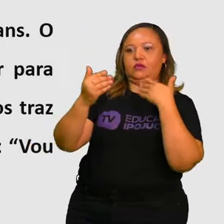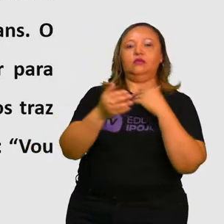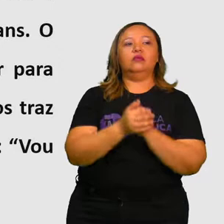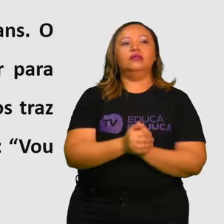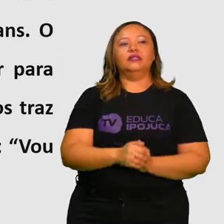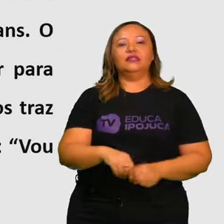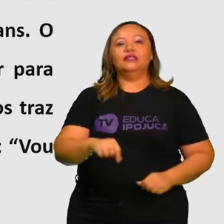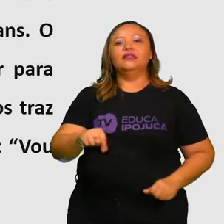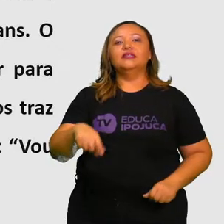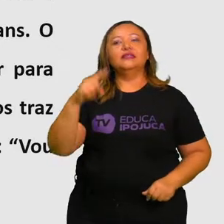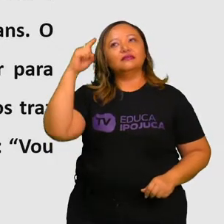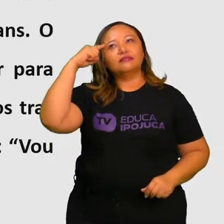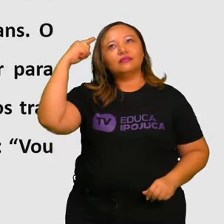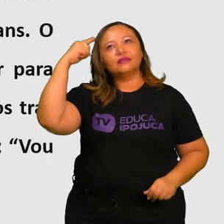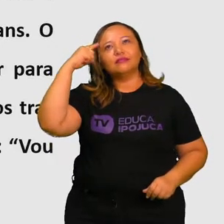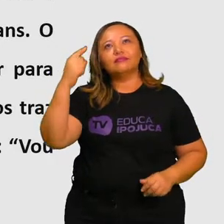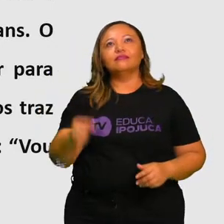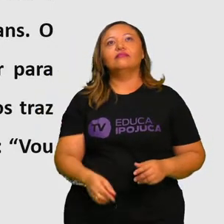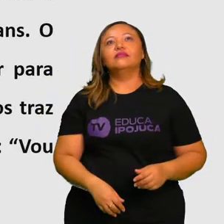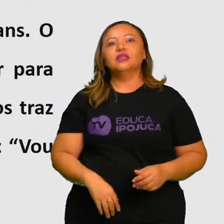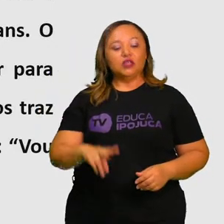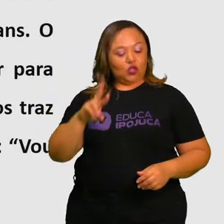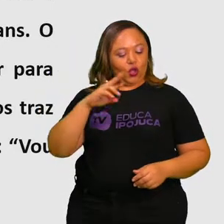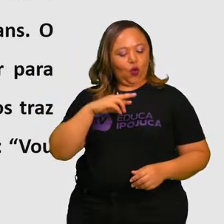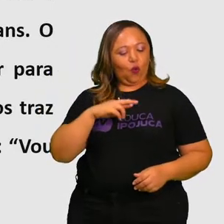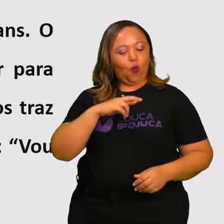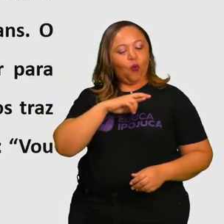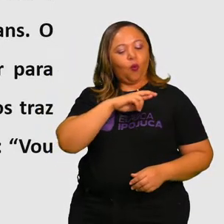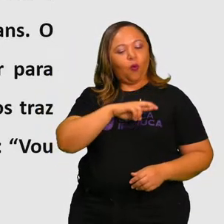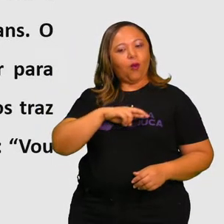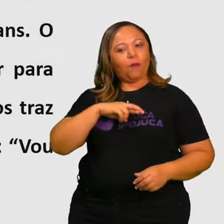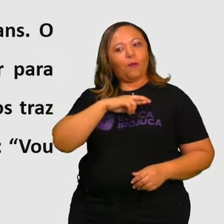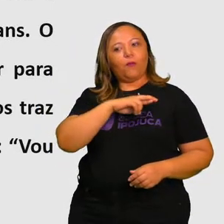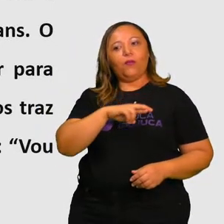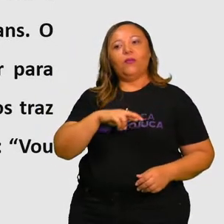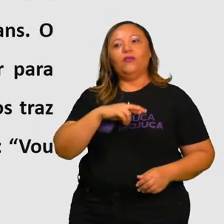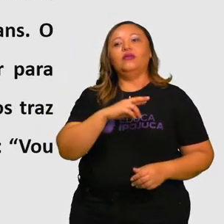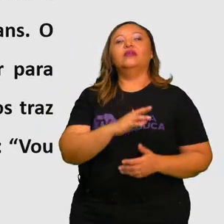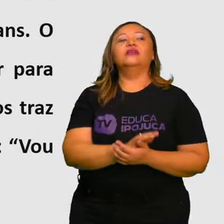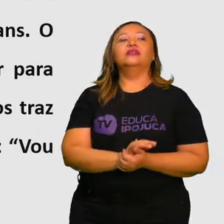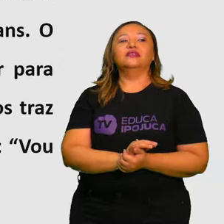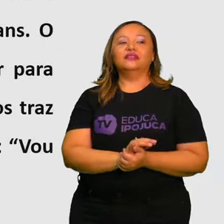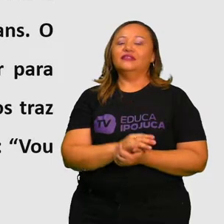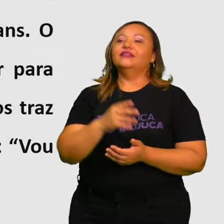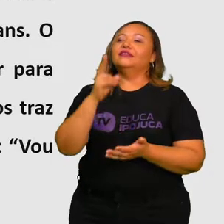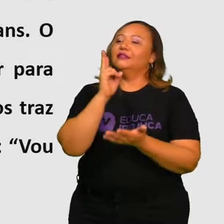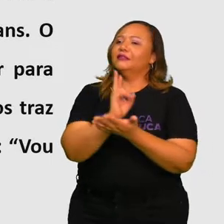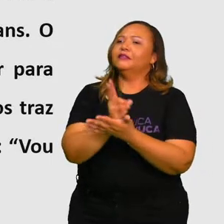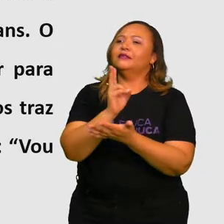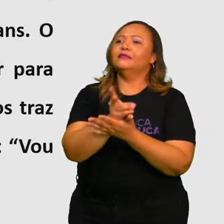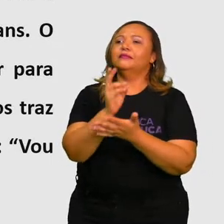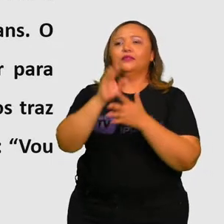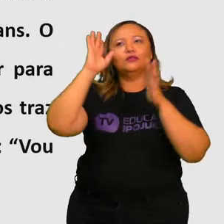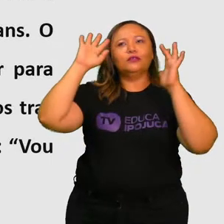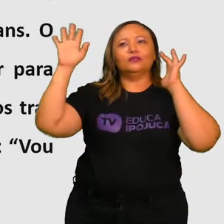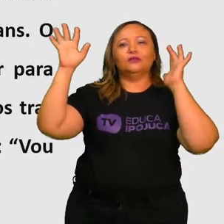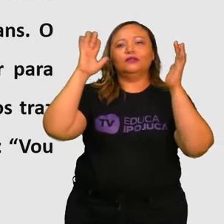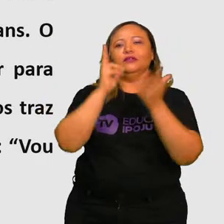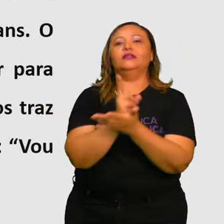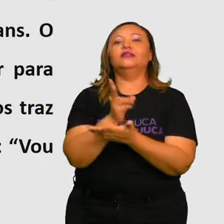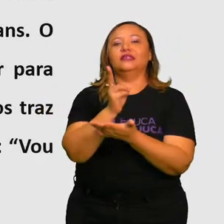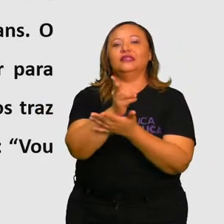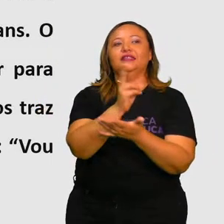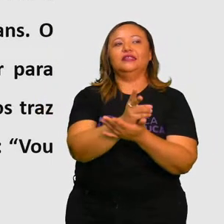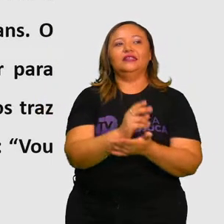Se pensarmos bem, o sonho romântico não é muito criativo. Quase sempre é a mesma história. As variações são